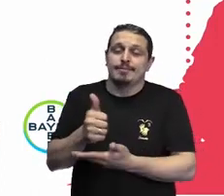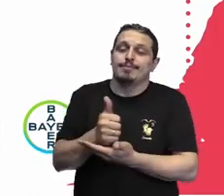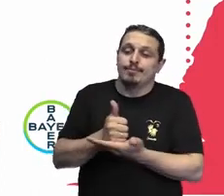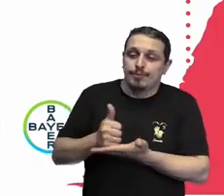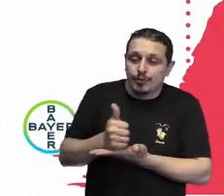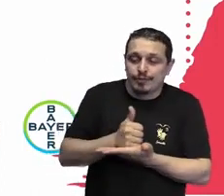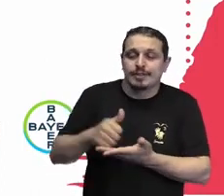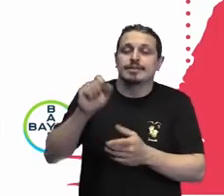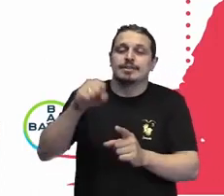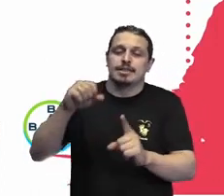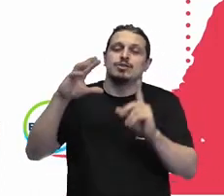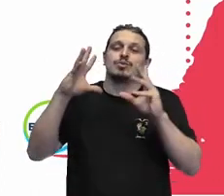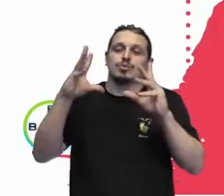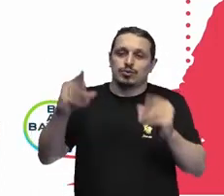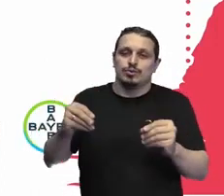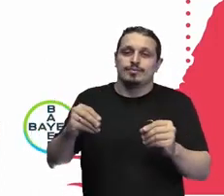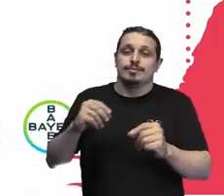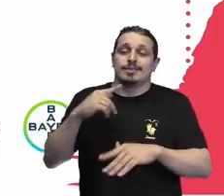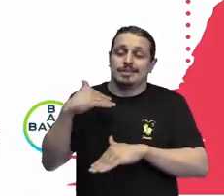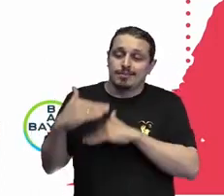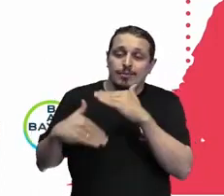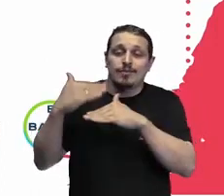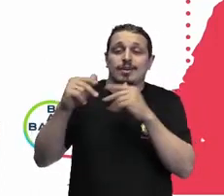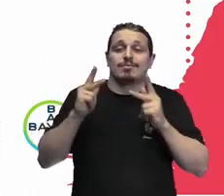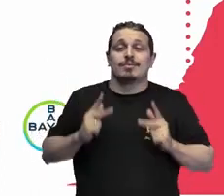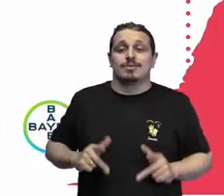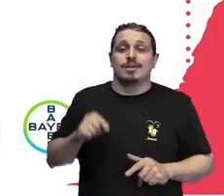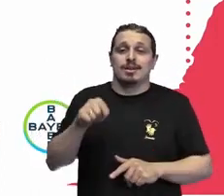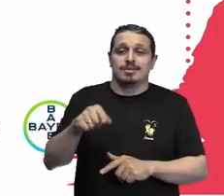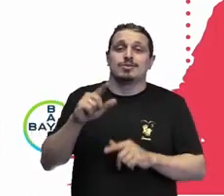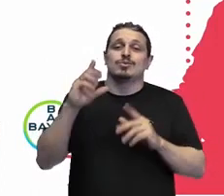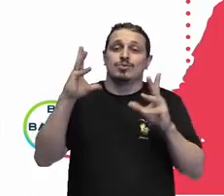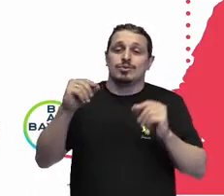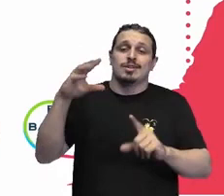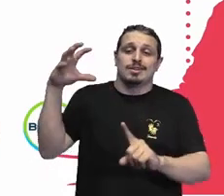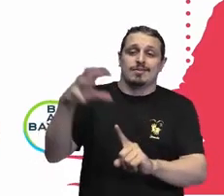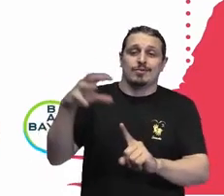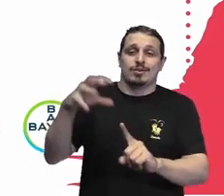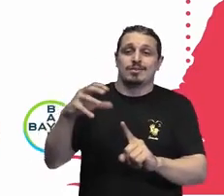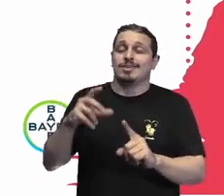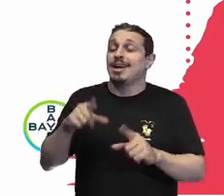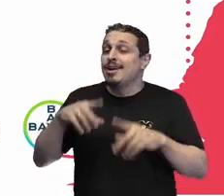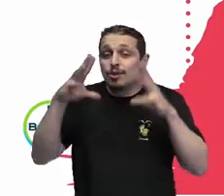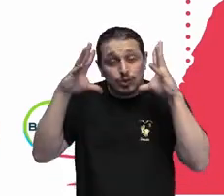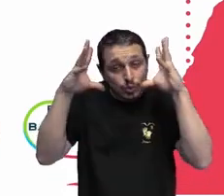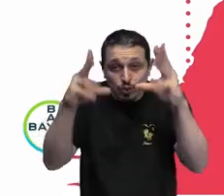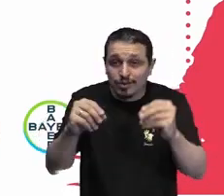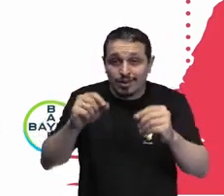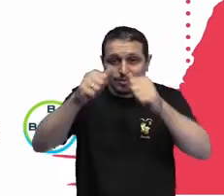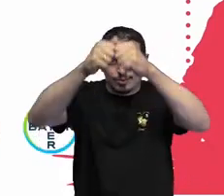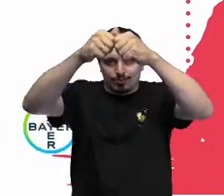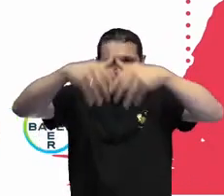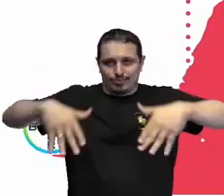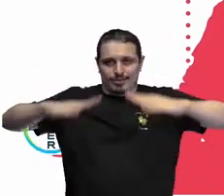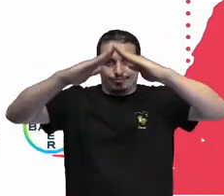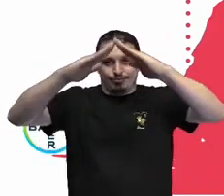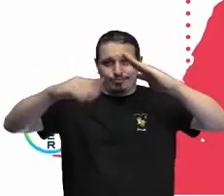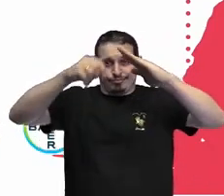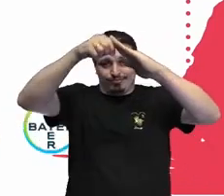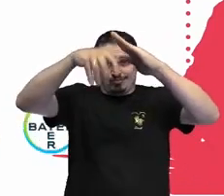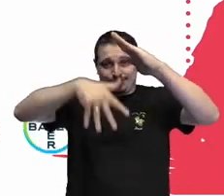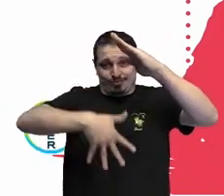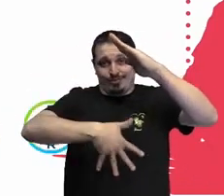desempenho daquela pessoa, e é importante a gente tratar a pessoa por inteiro dentro da organização, né? As pessoas não deixam de ser,